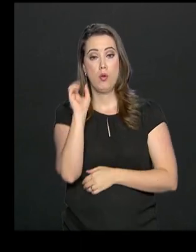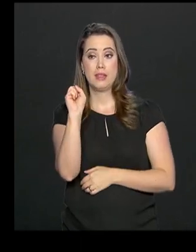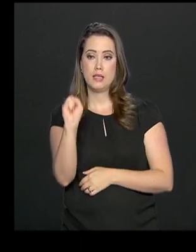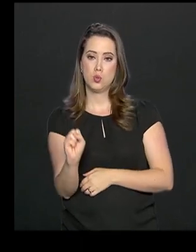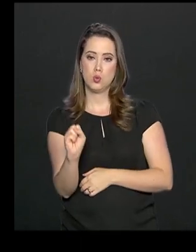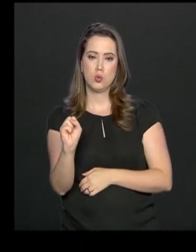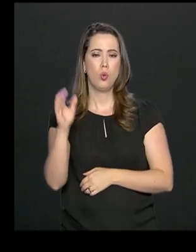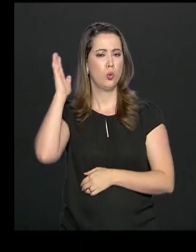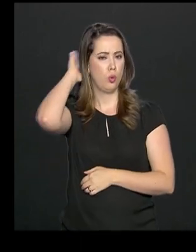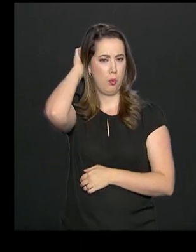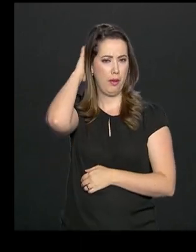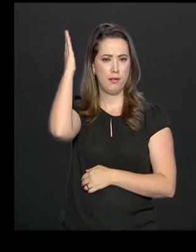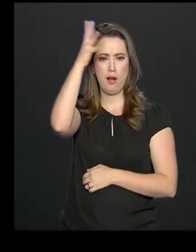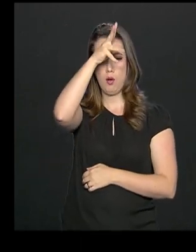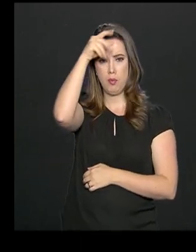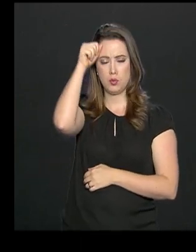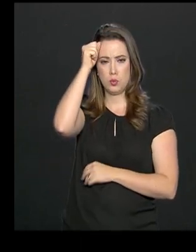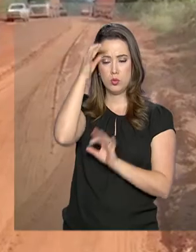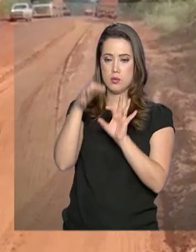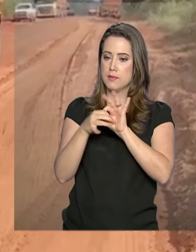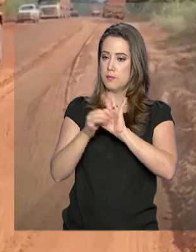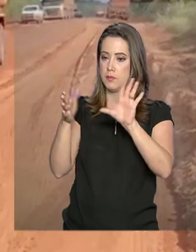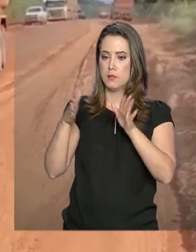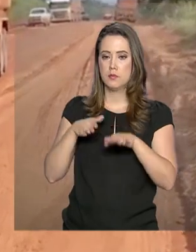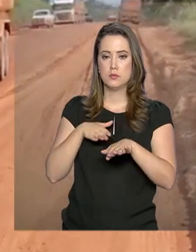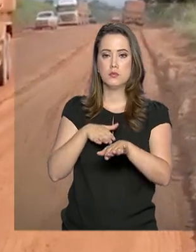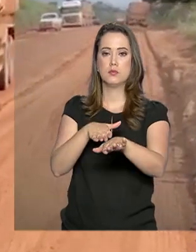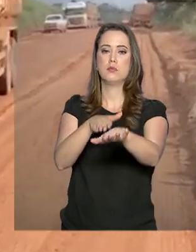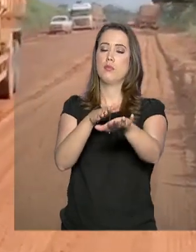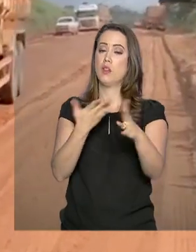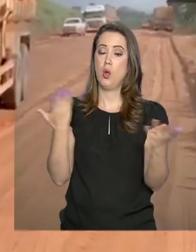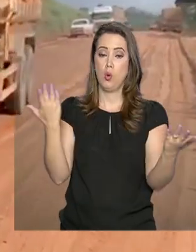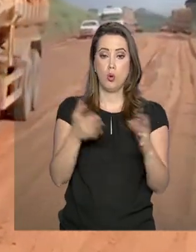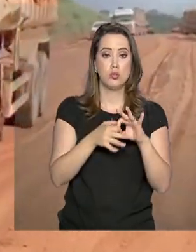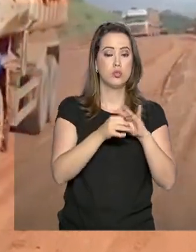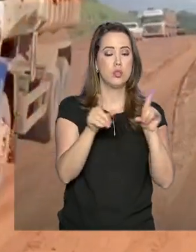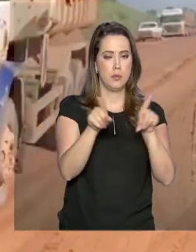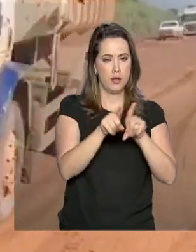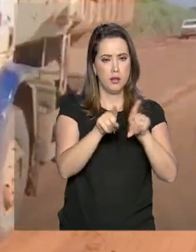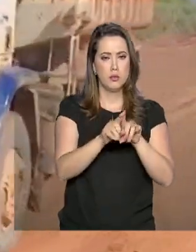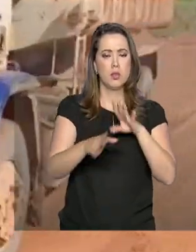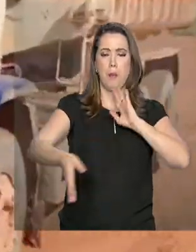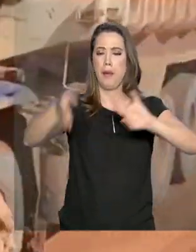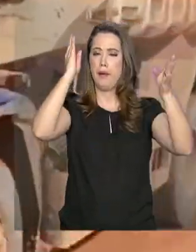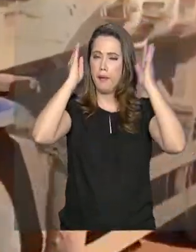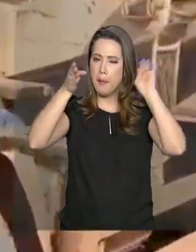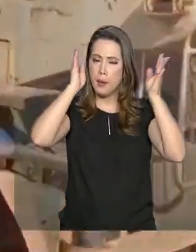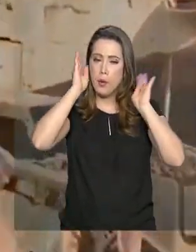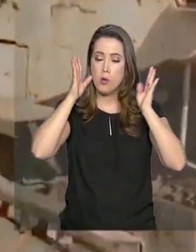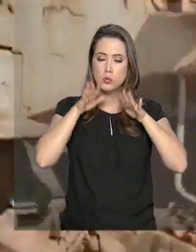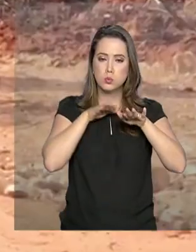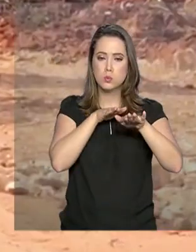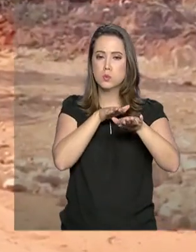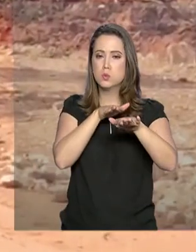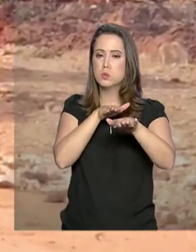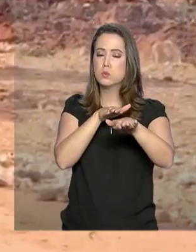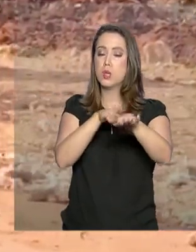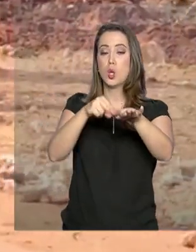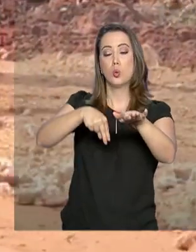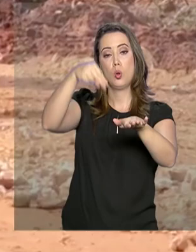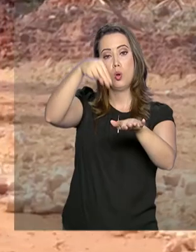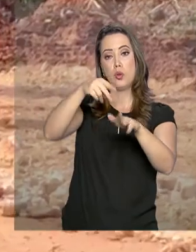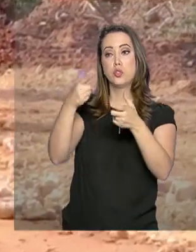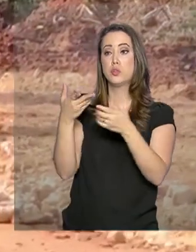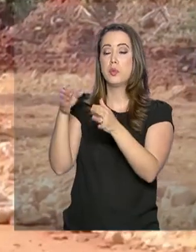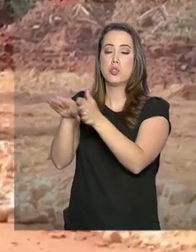vai do Pará ao Mato Grosso, foi desbloqueado. Hoje, foi liberado o fluxo de caminhões no sentido norte, em direção